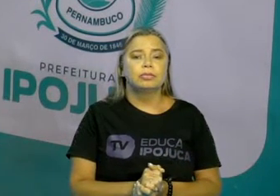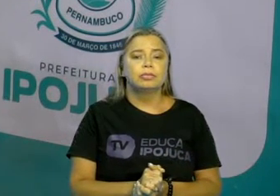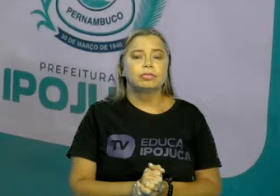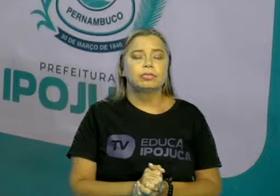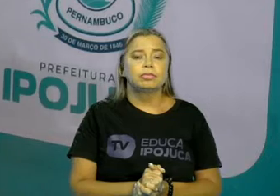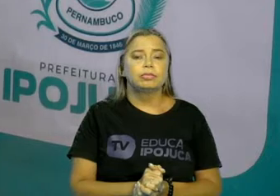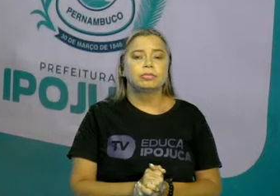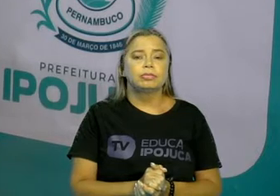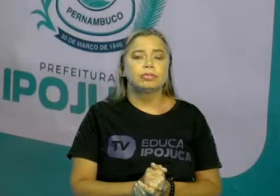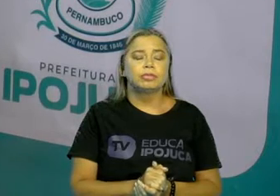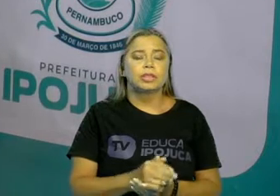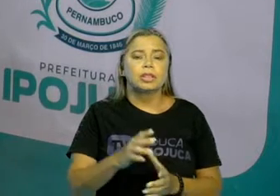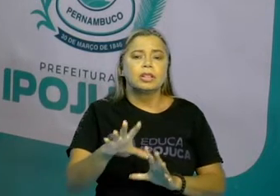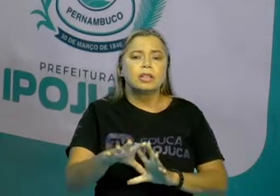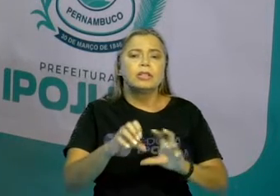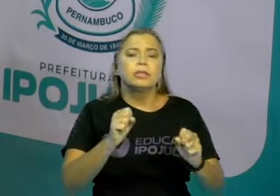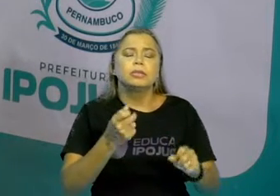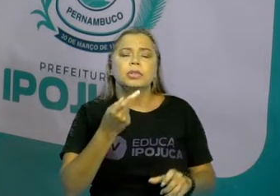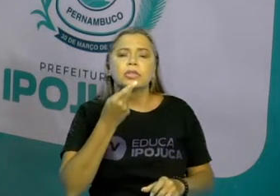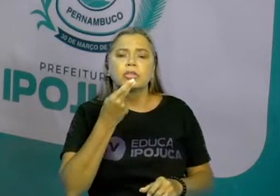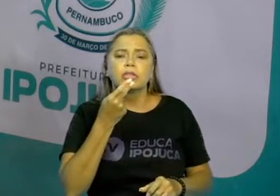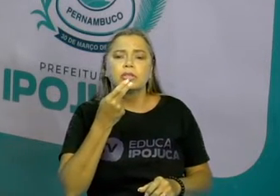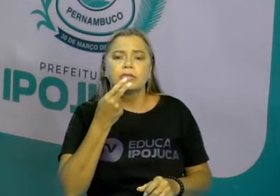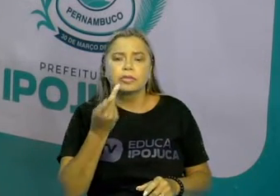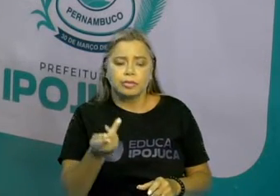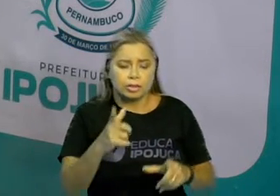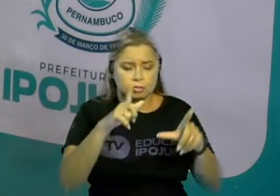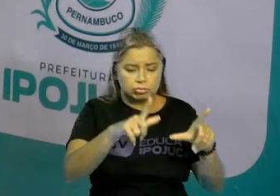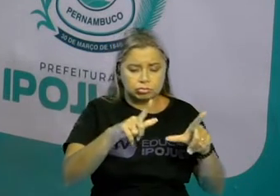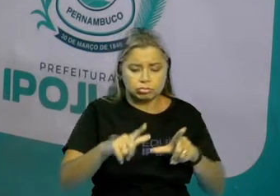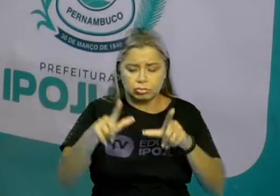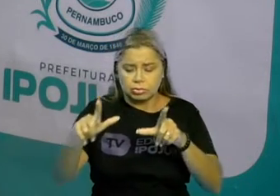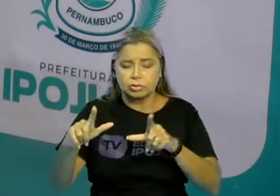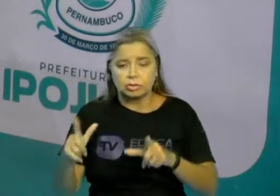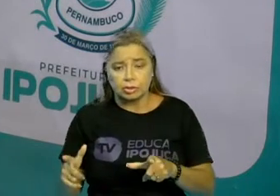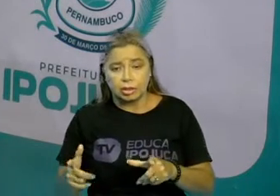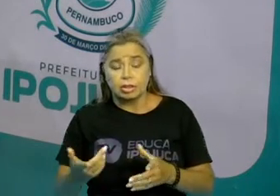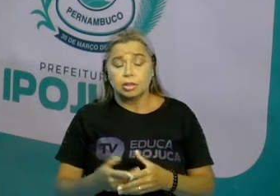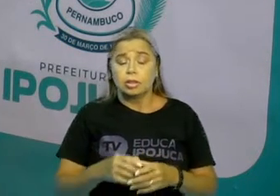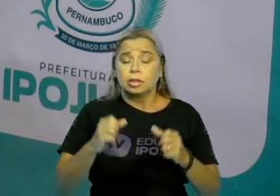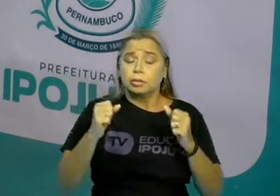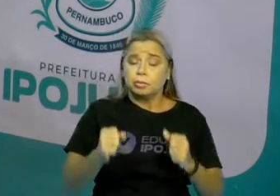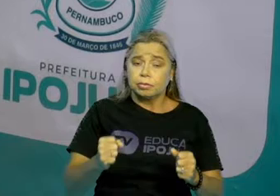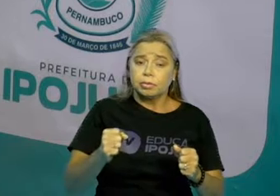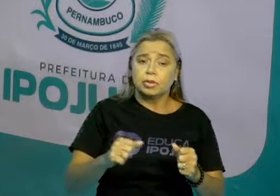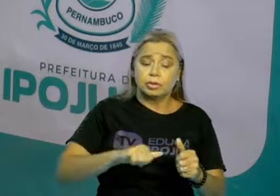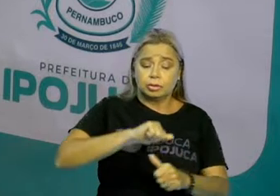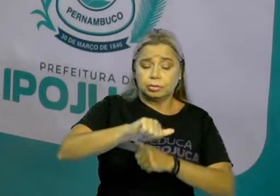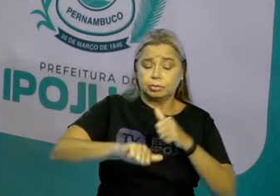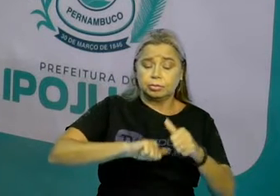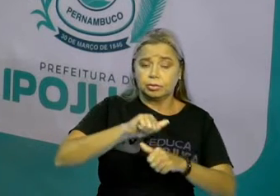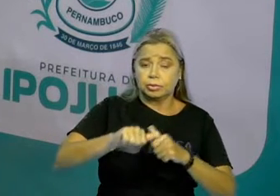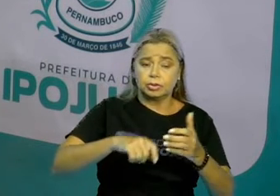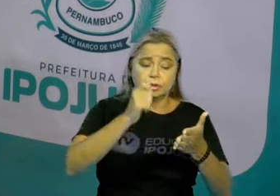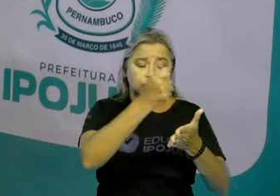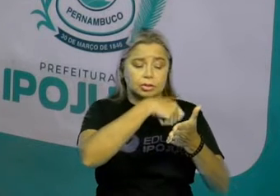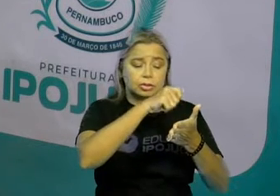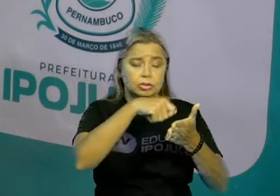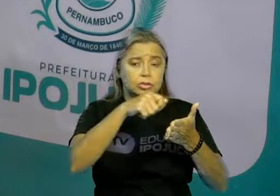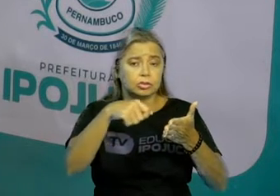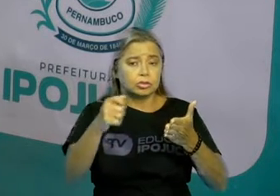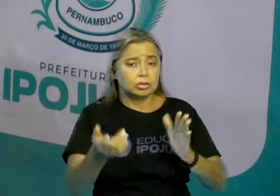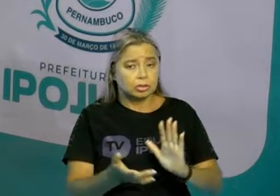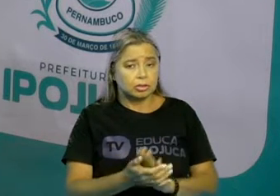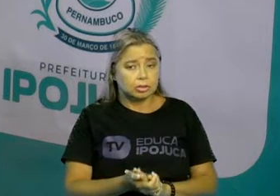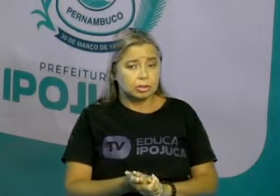A forma que falamos na região nem sempre é a escrita certa. Aí é uma observação que devemos ter.